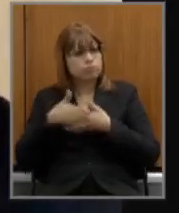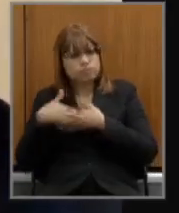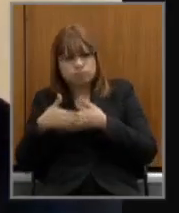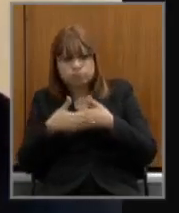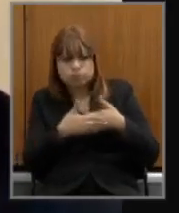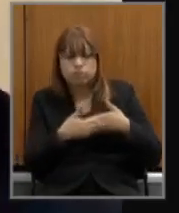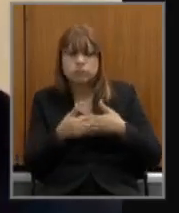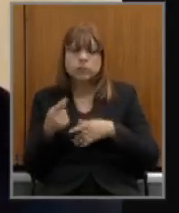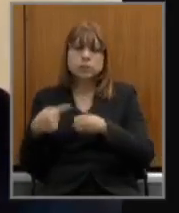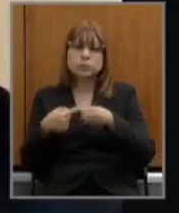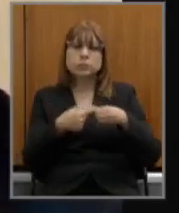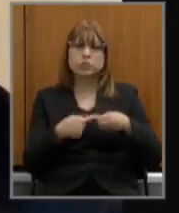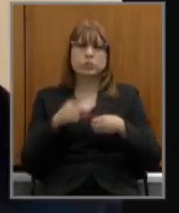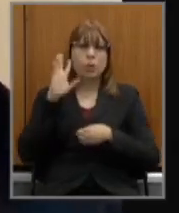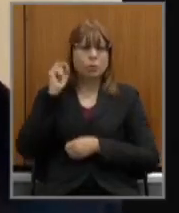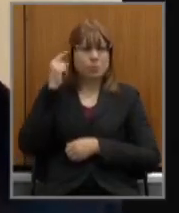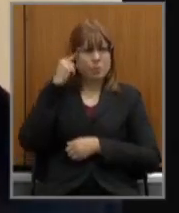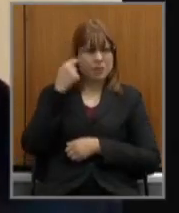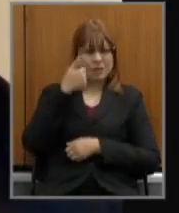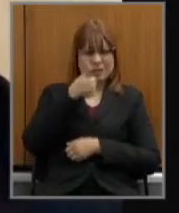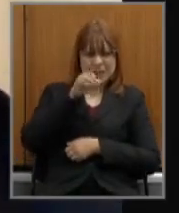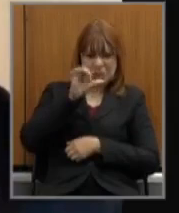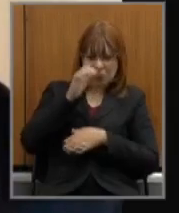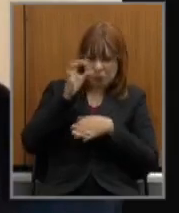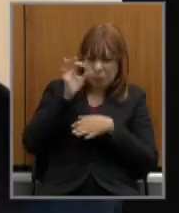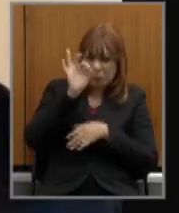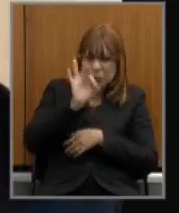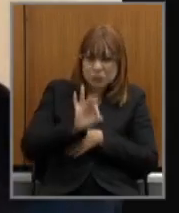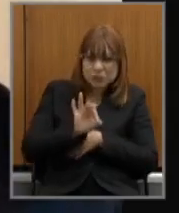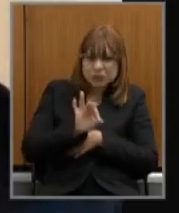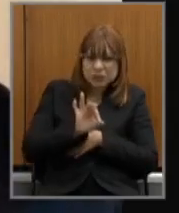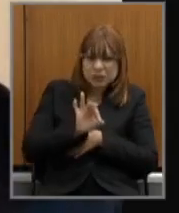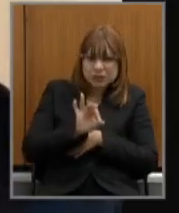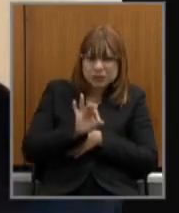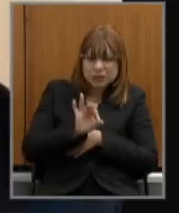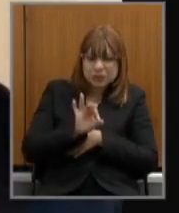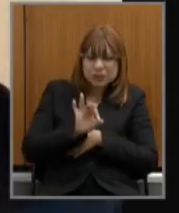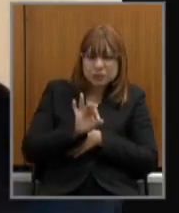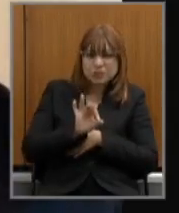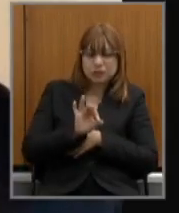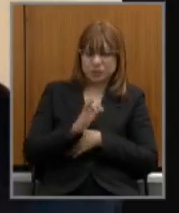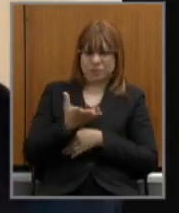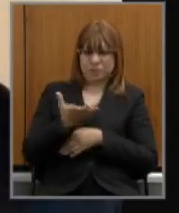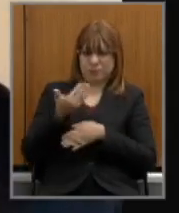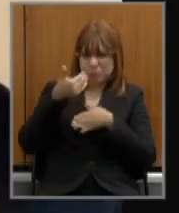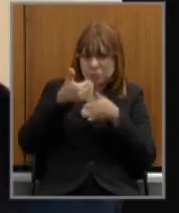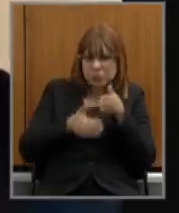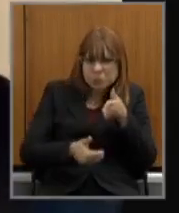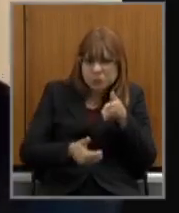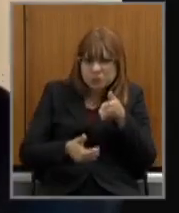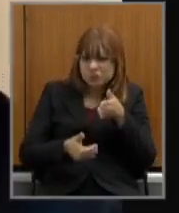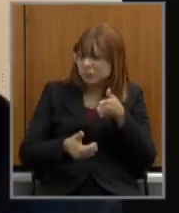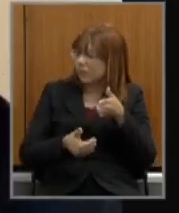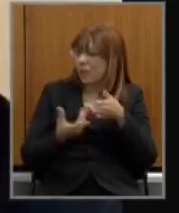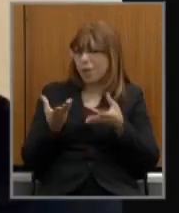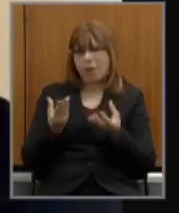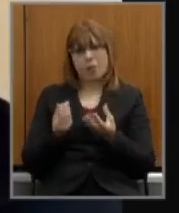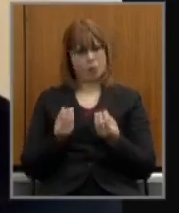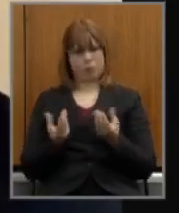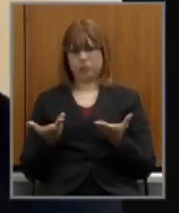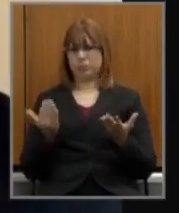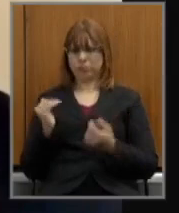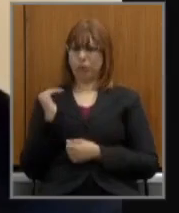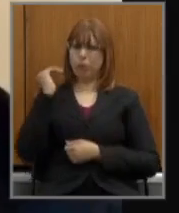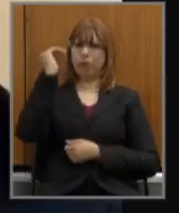19% quando você desconta 19% de um servidor você está descontando muito todos os estados